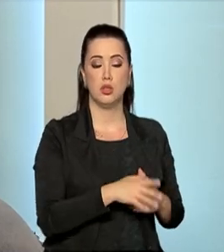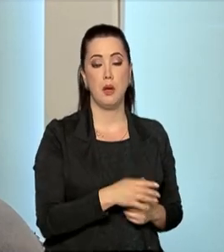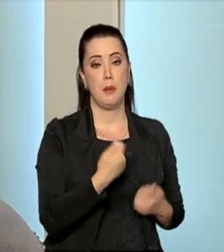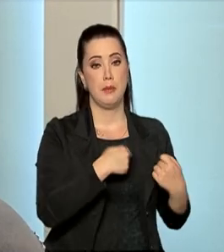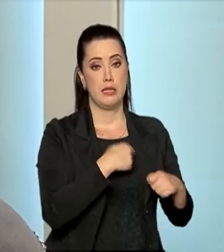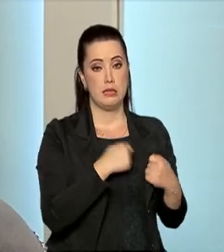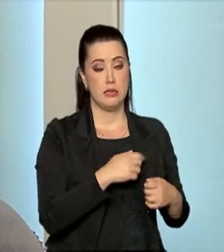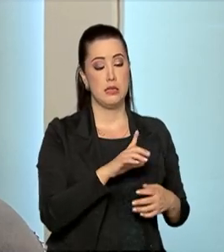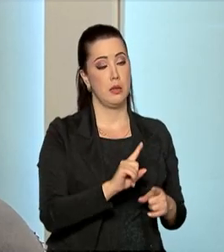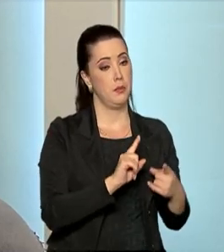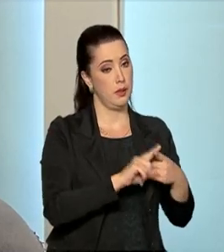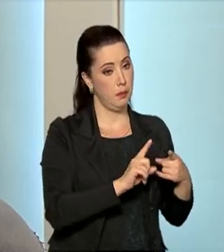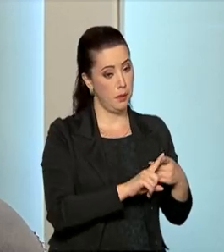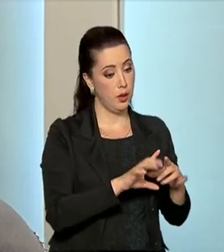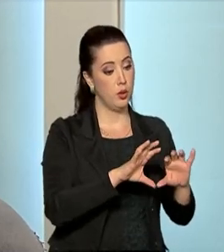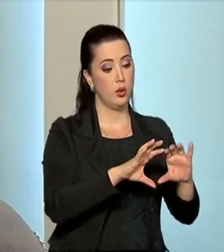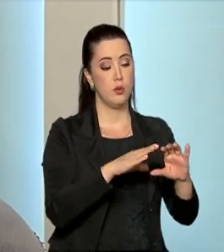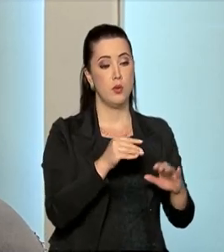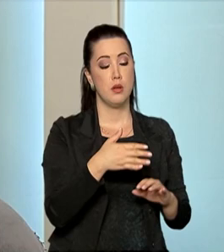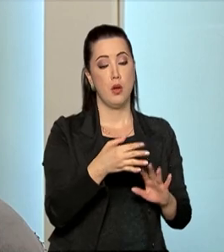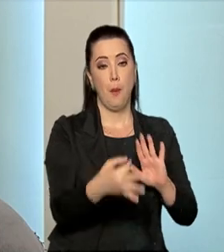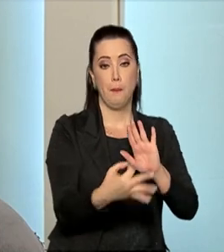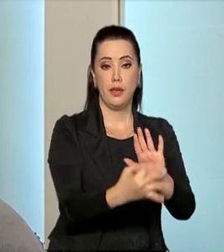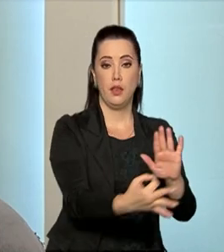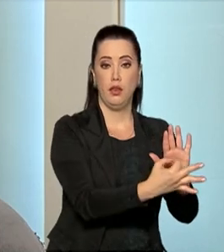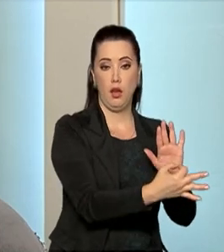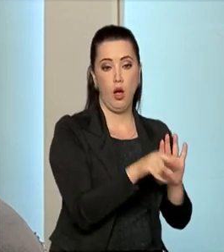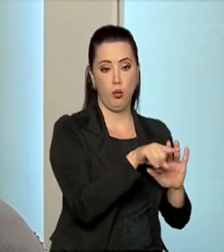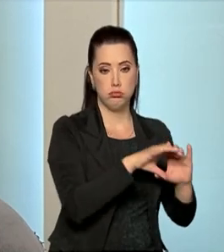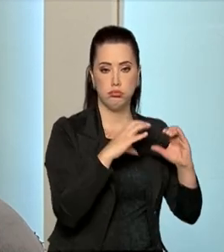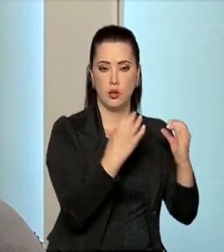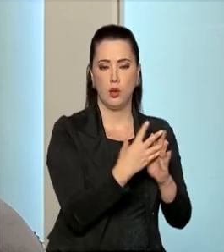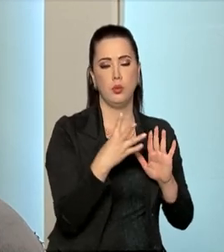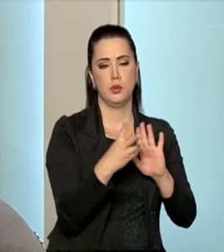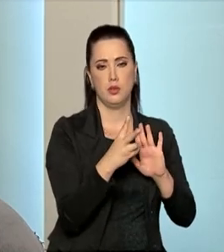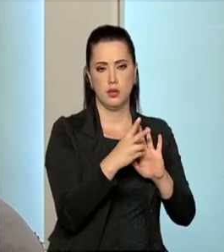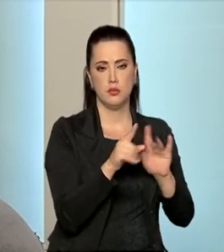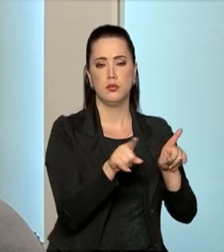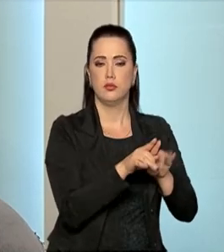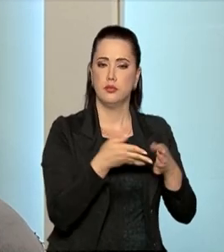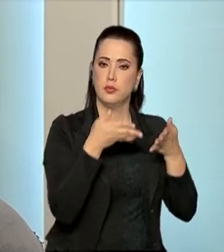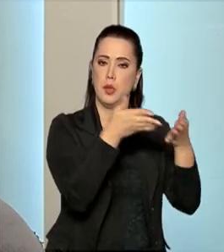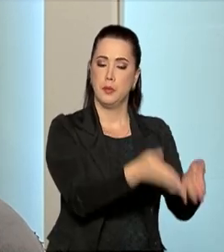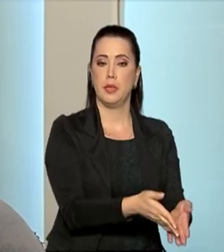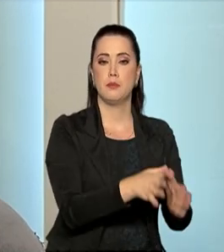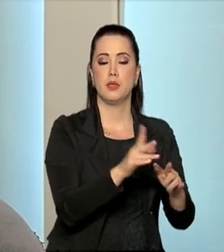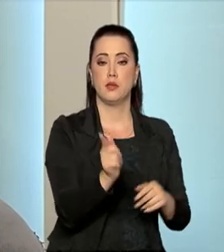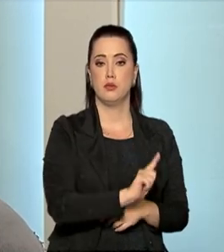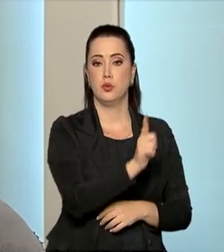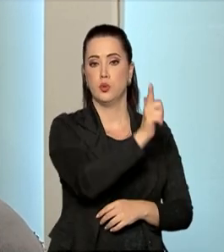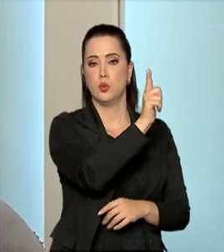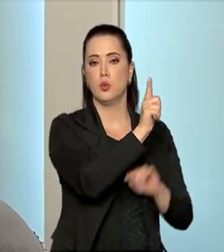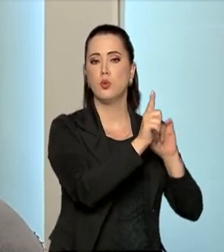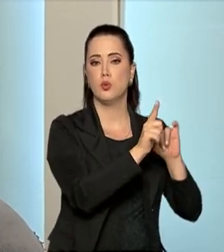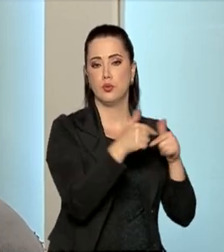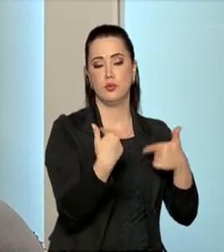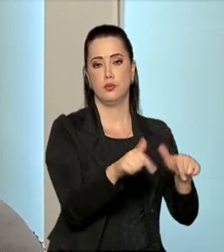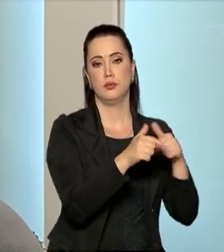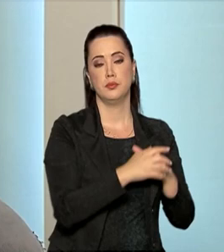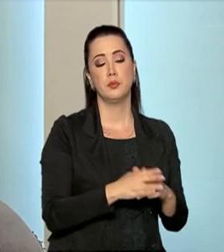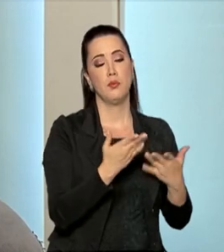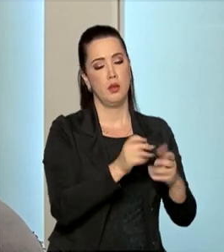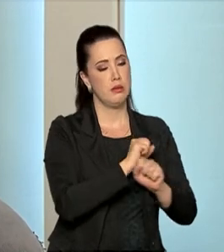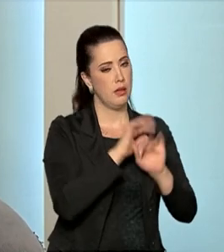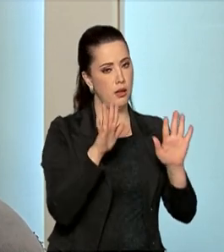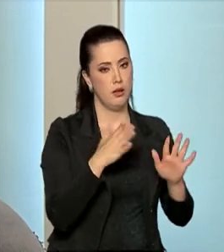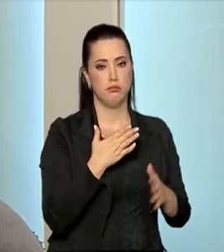oitiva das comunidades e também de participação nos lucros da atividade. Isso